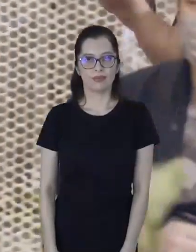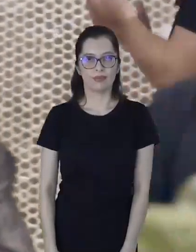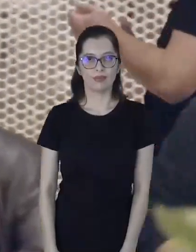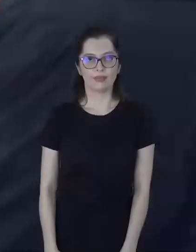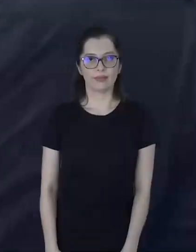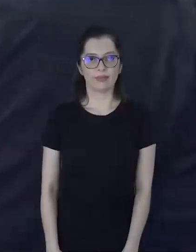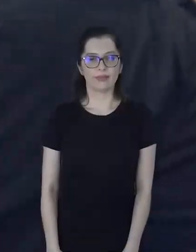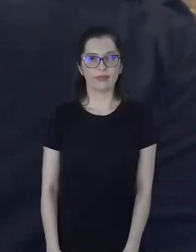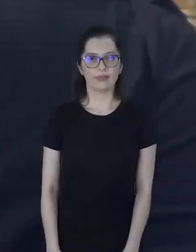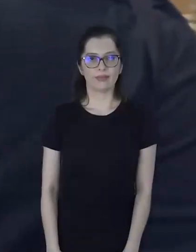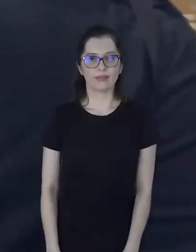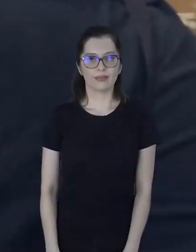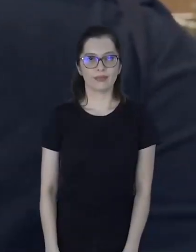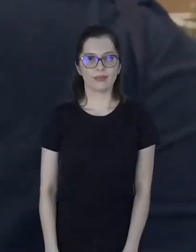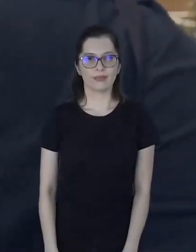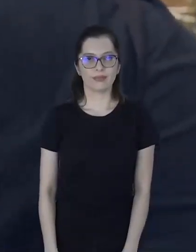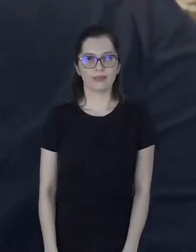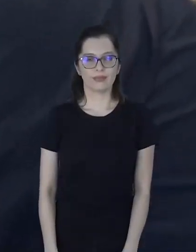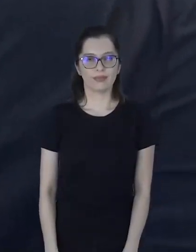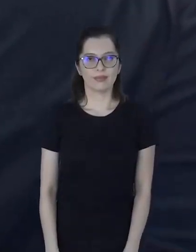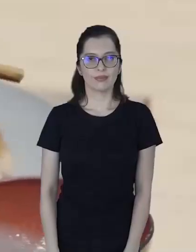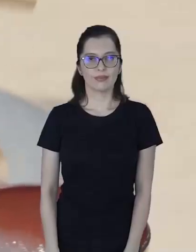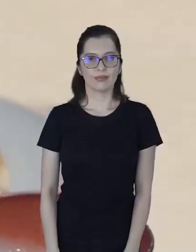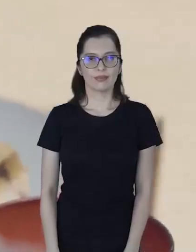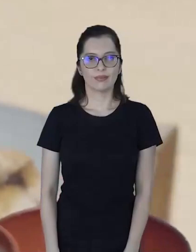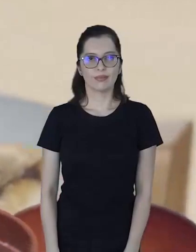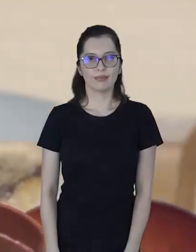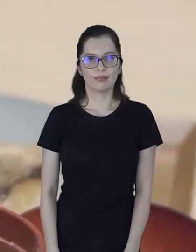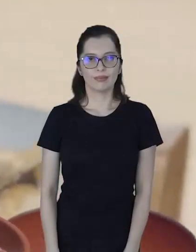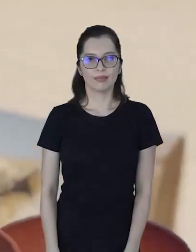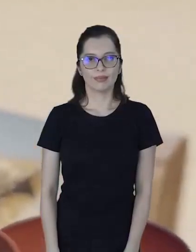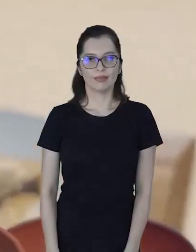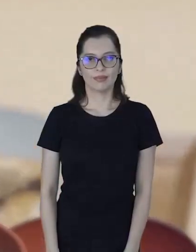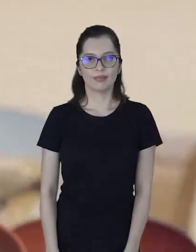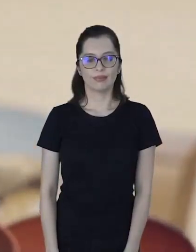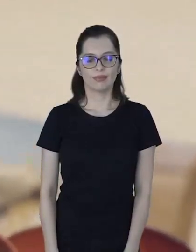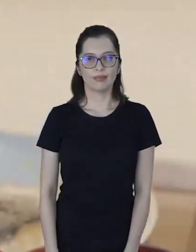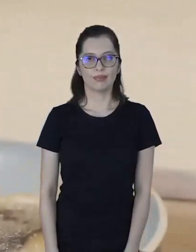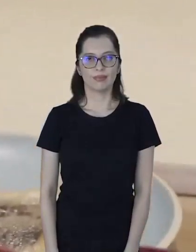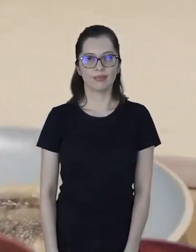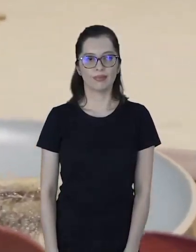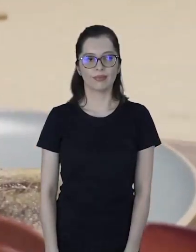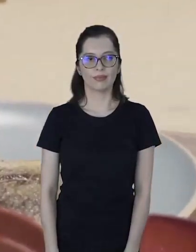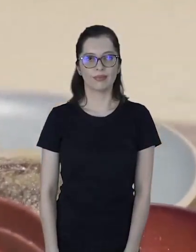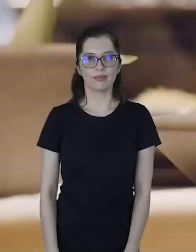Sentado à mesa, Edgar. Mãos seguram hachis diante de um prato. Em um bowl, uma salada.